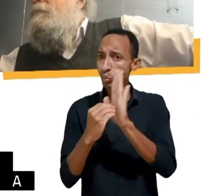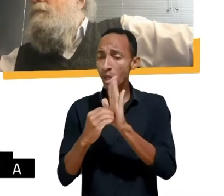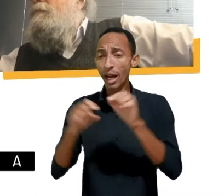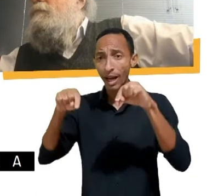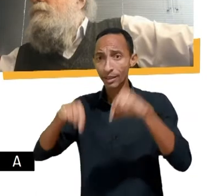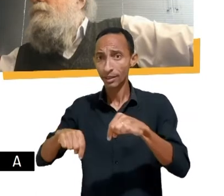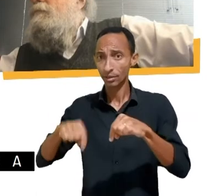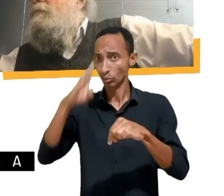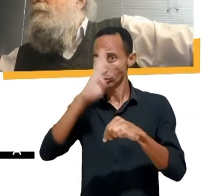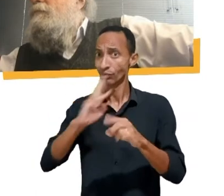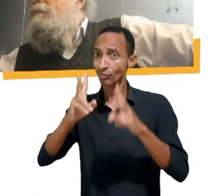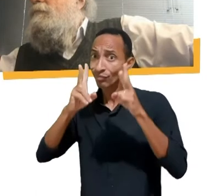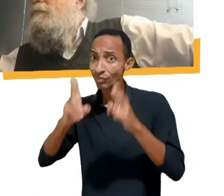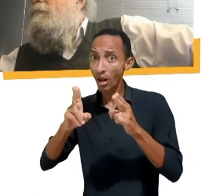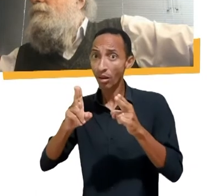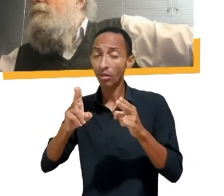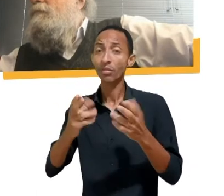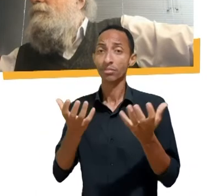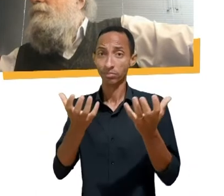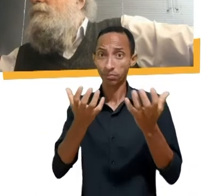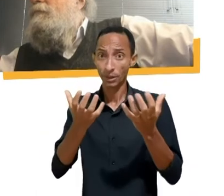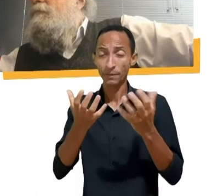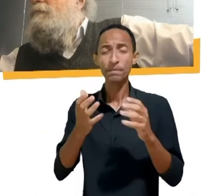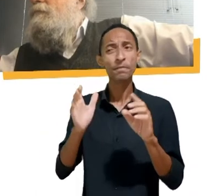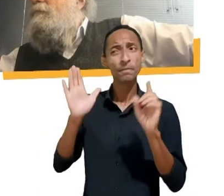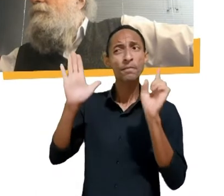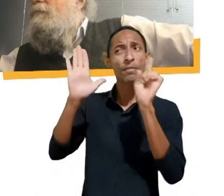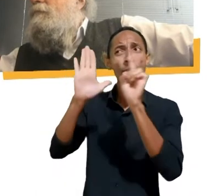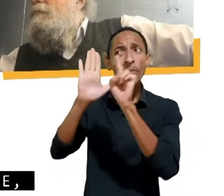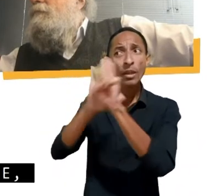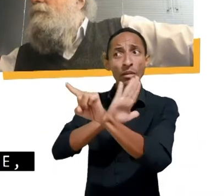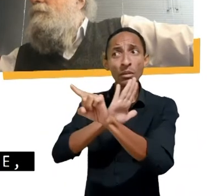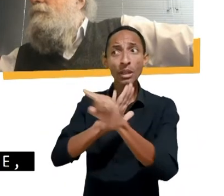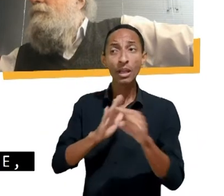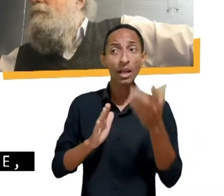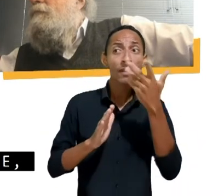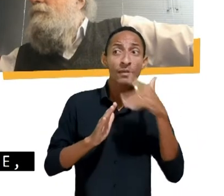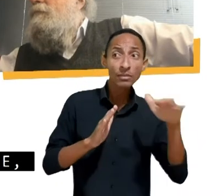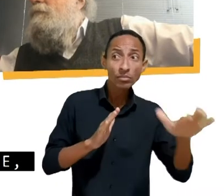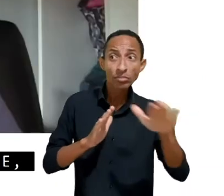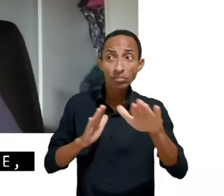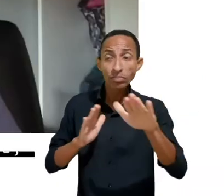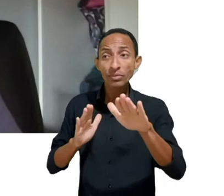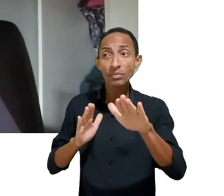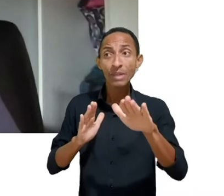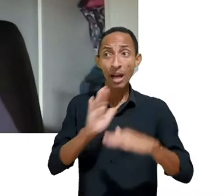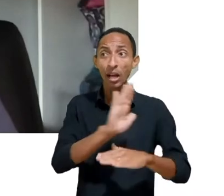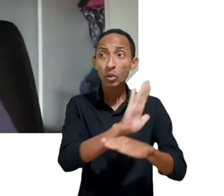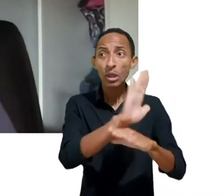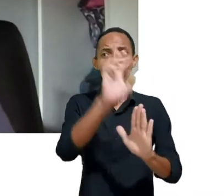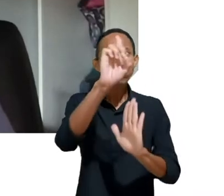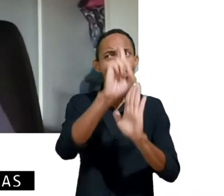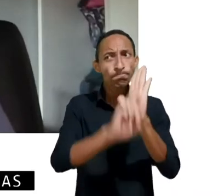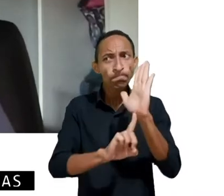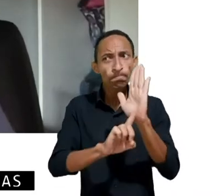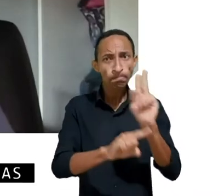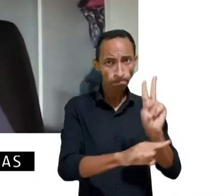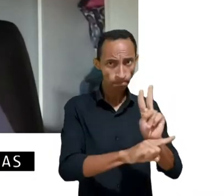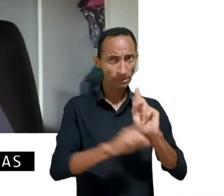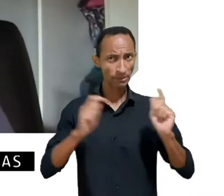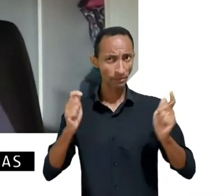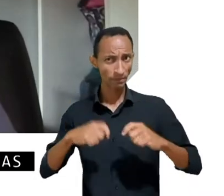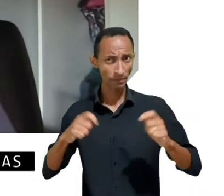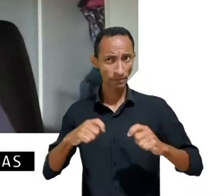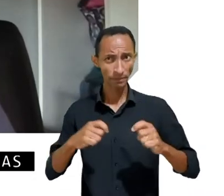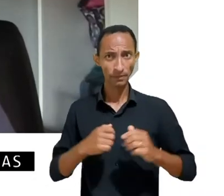seguinte, você acredita que é possível assegurar os direitos das crianças por design? E de que forma? Com relação à sua pergunta,